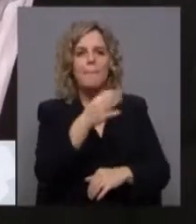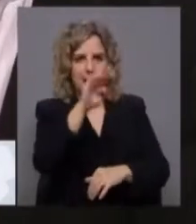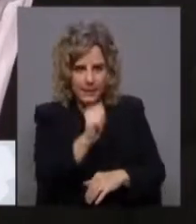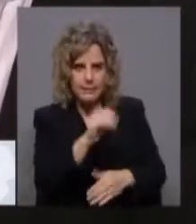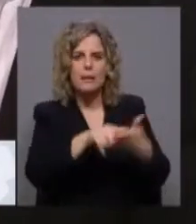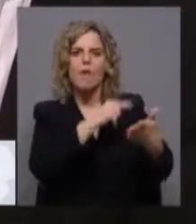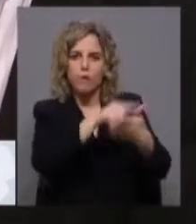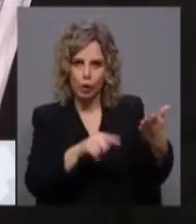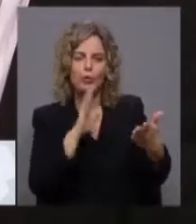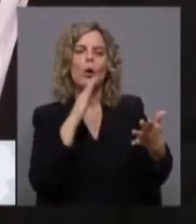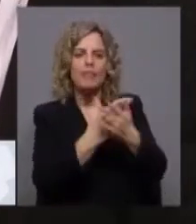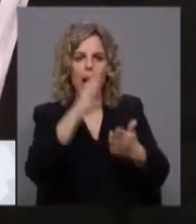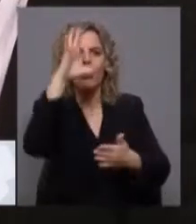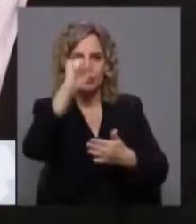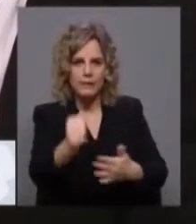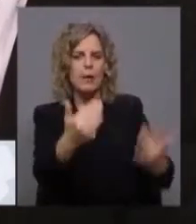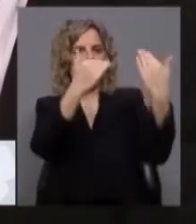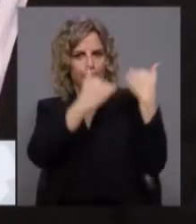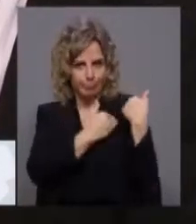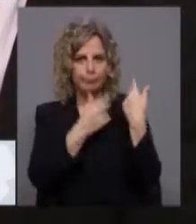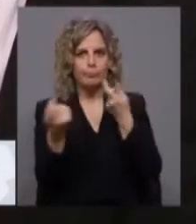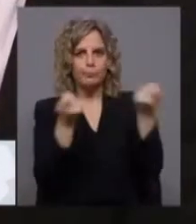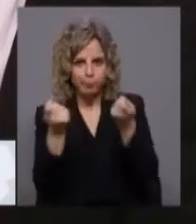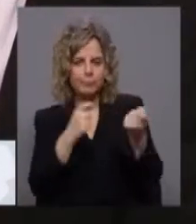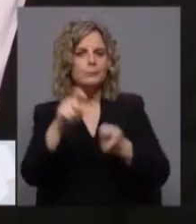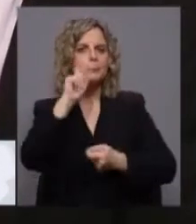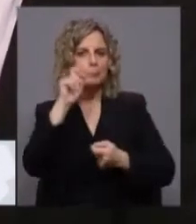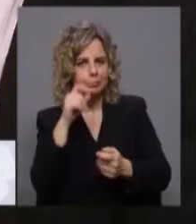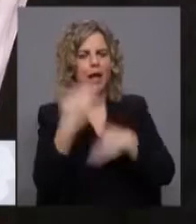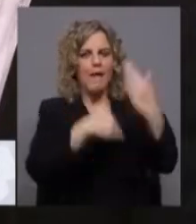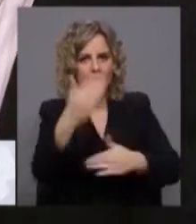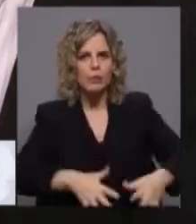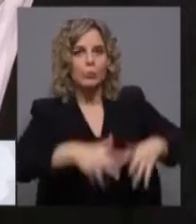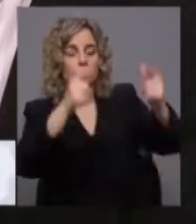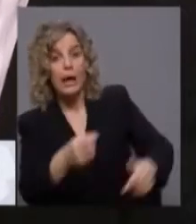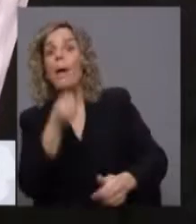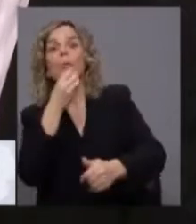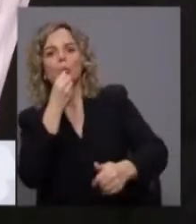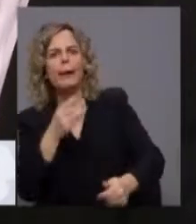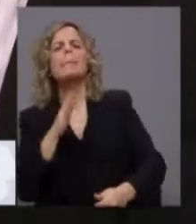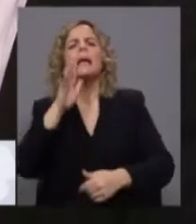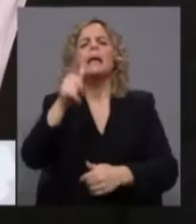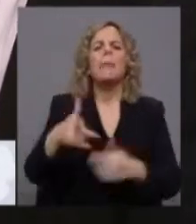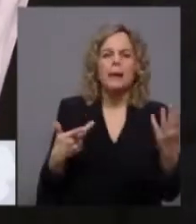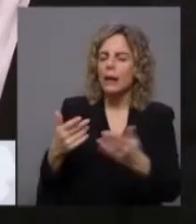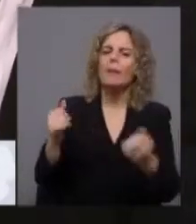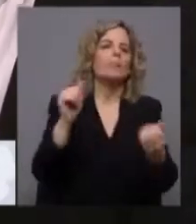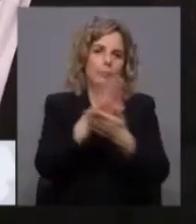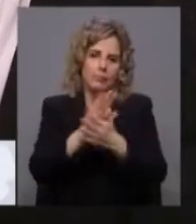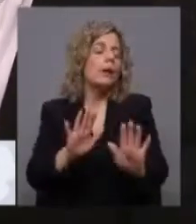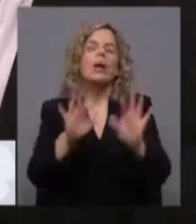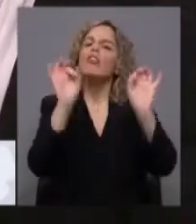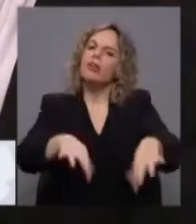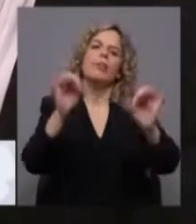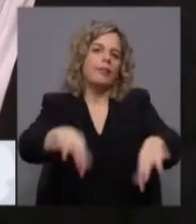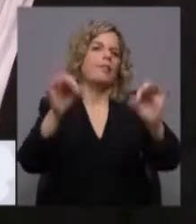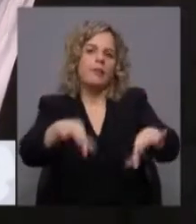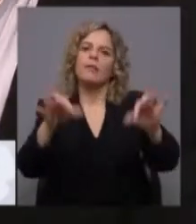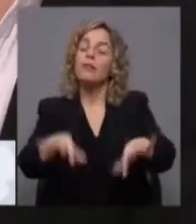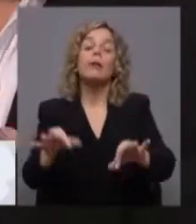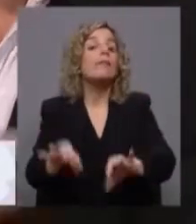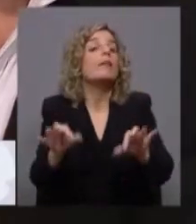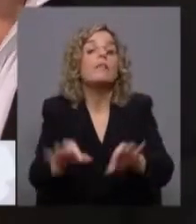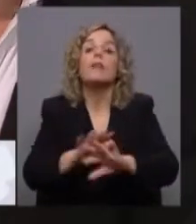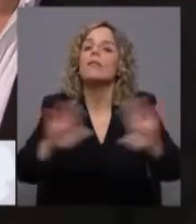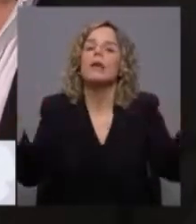uma governação responsável, segura, de avanço, de progresso. Muito bem, e amanhã conheceremos... Meus senhores, chegámos ao fim, chegámos ao